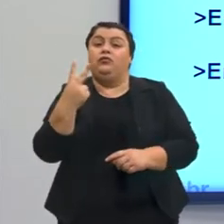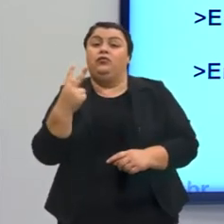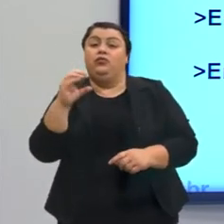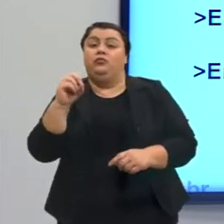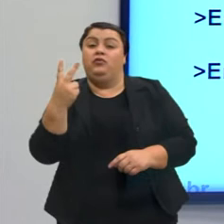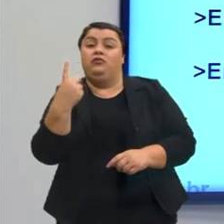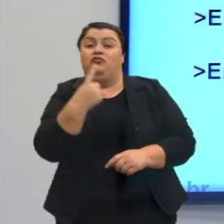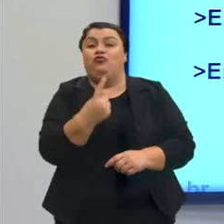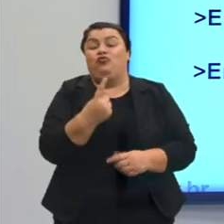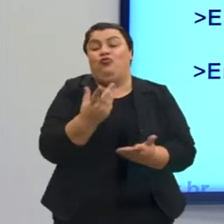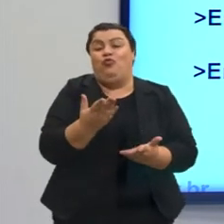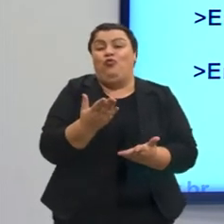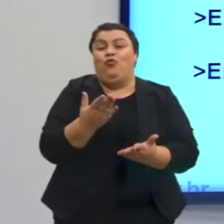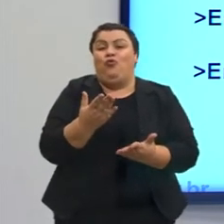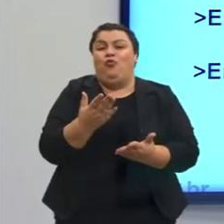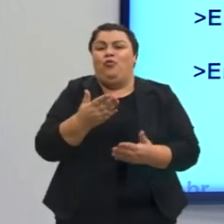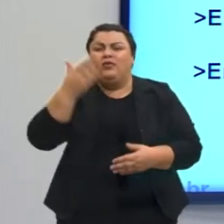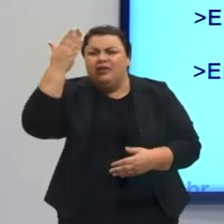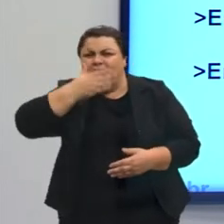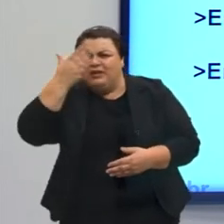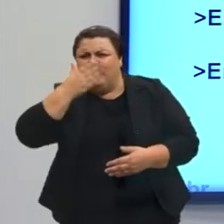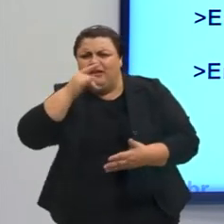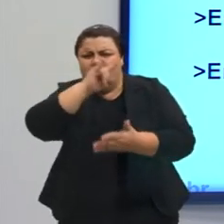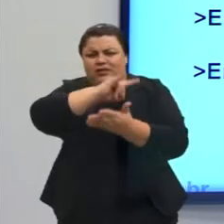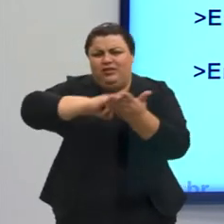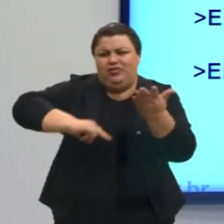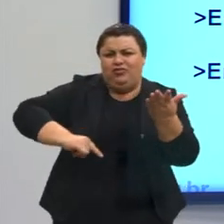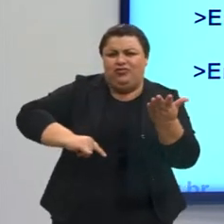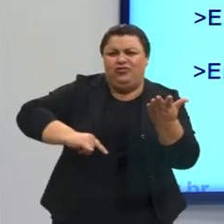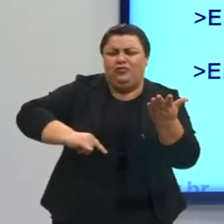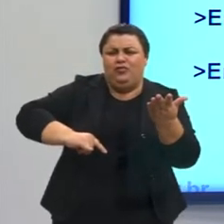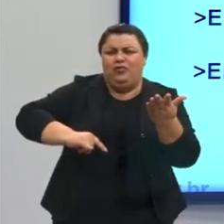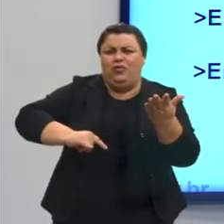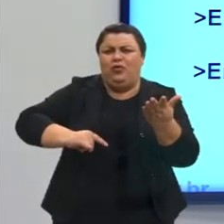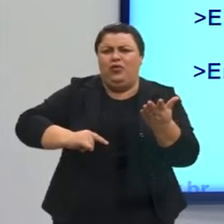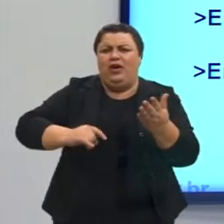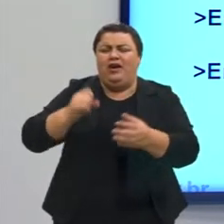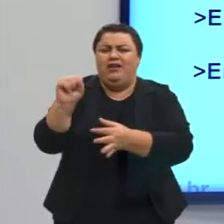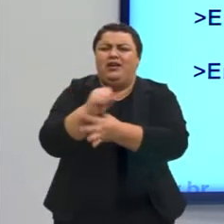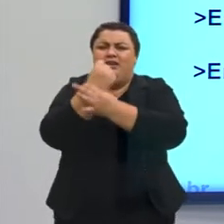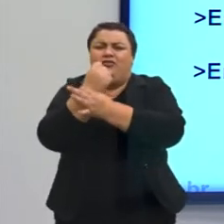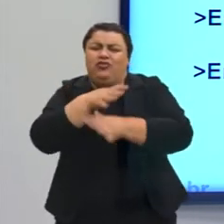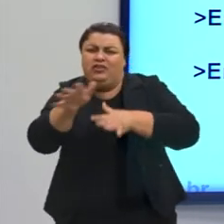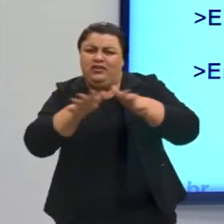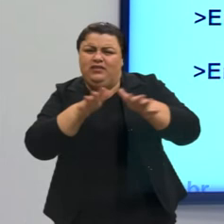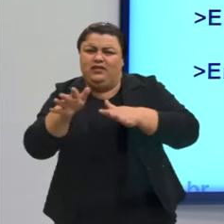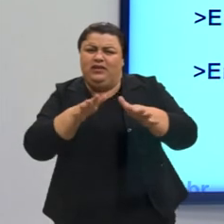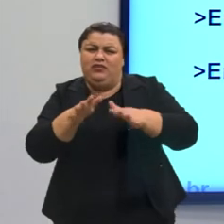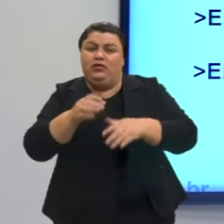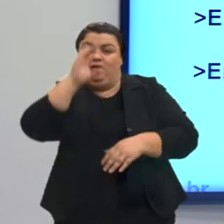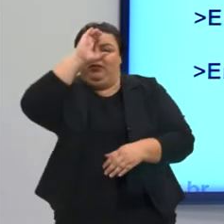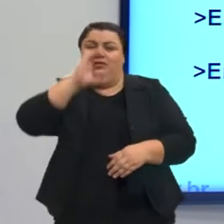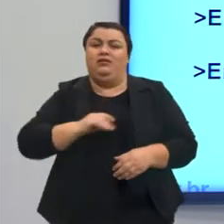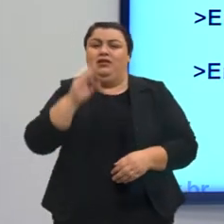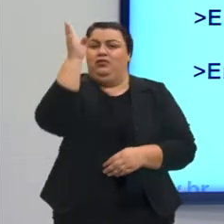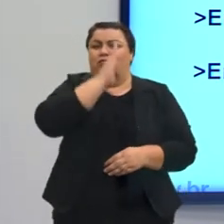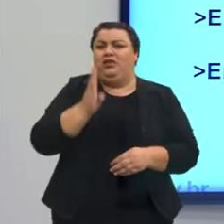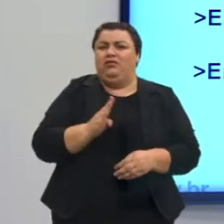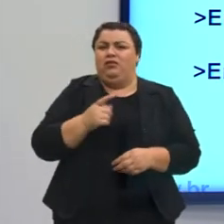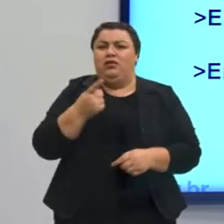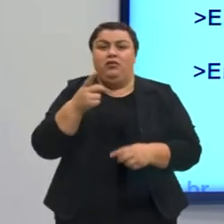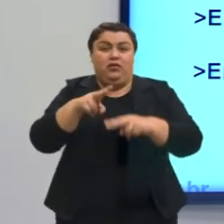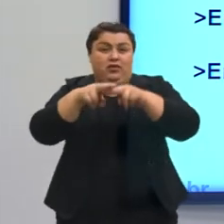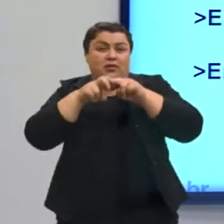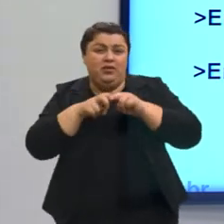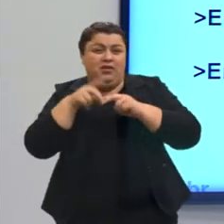Invisibilidade e registro civil. Garantia de acesso à cidadania no Brasil. Então, vocês conseguem perceber que ele segue uma lógica,